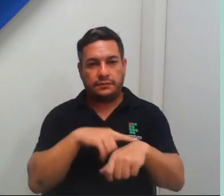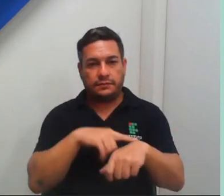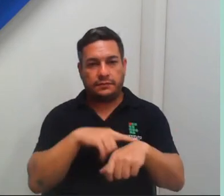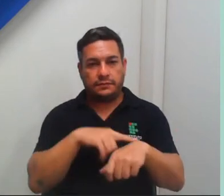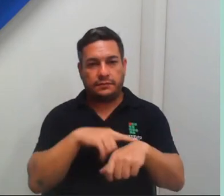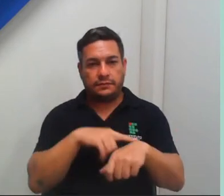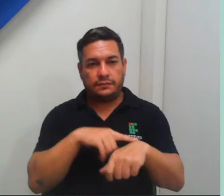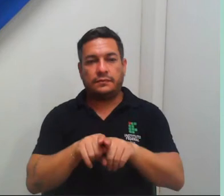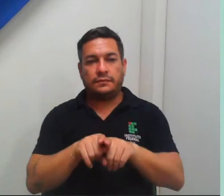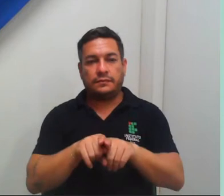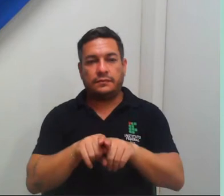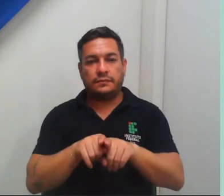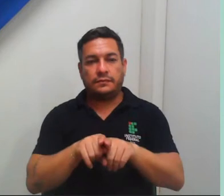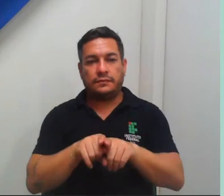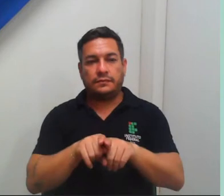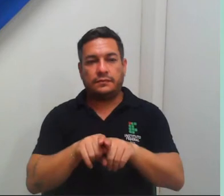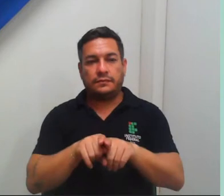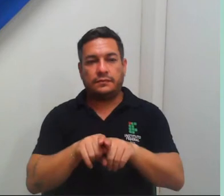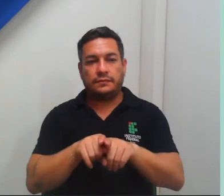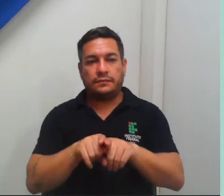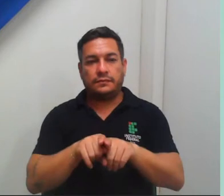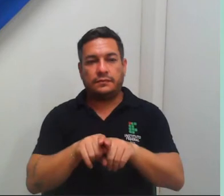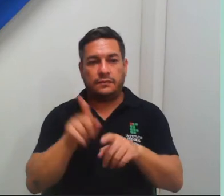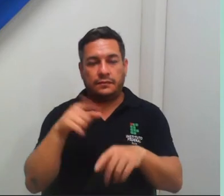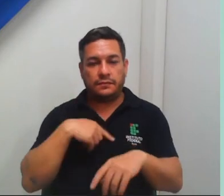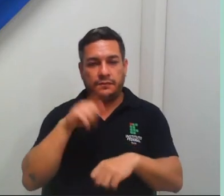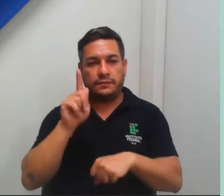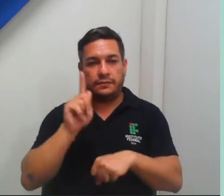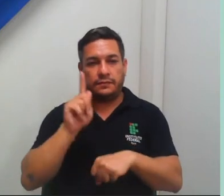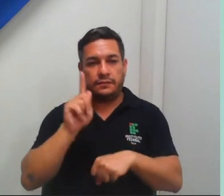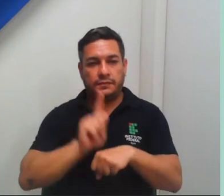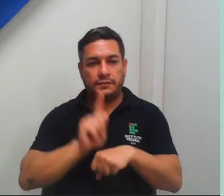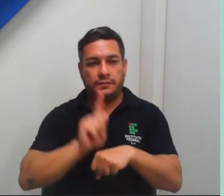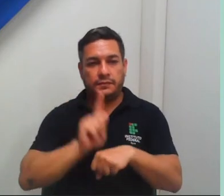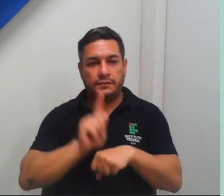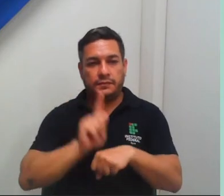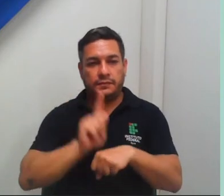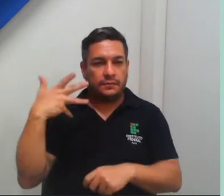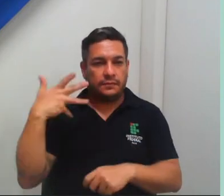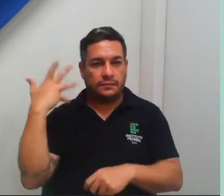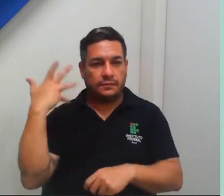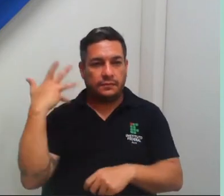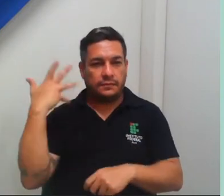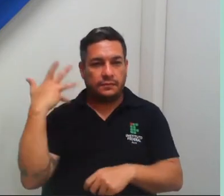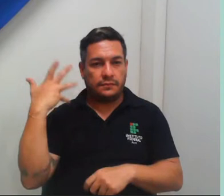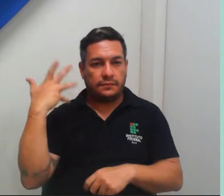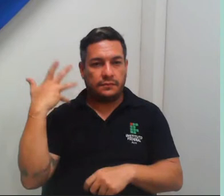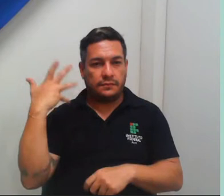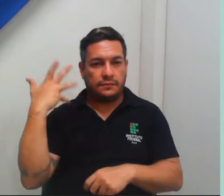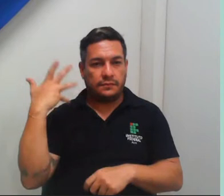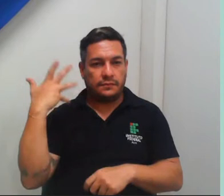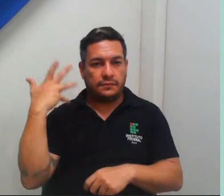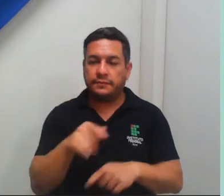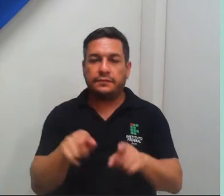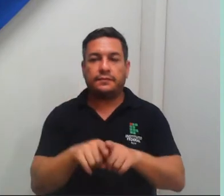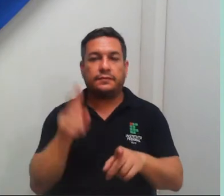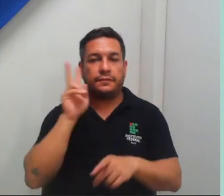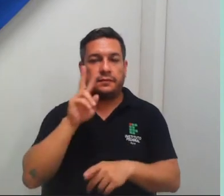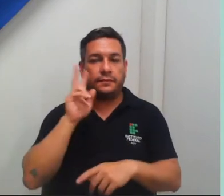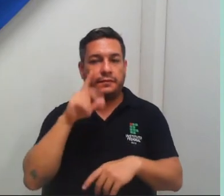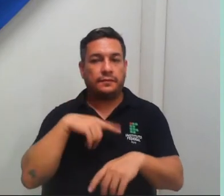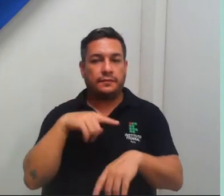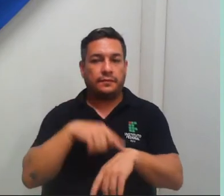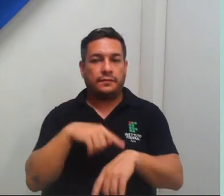a sua, sobre a sua gestão, a palestra, para ser ministro, lembrando que nós temos um tempo destinado entre